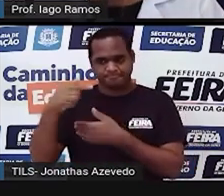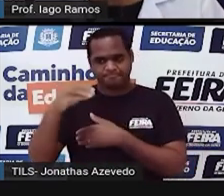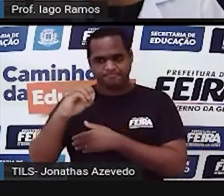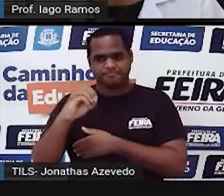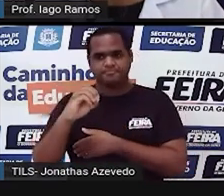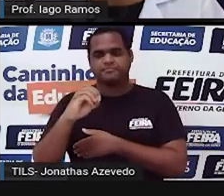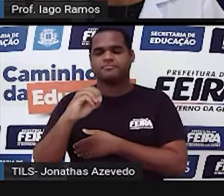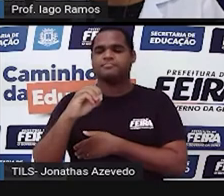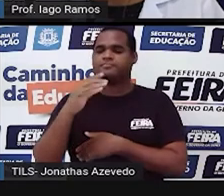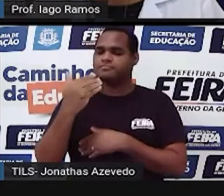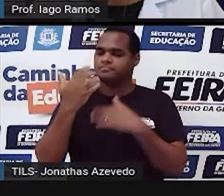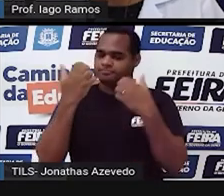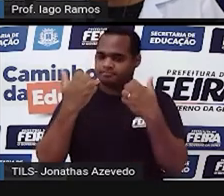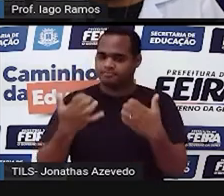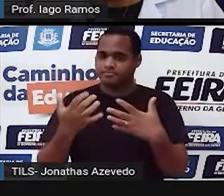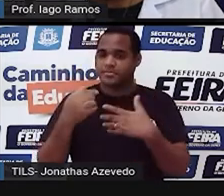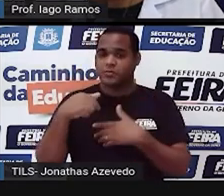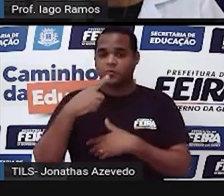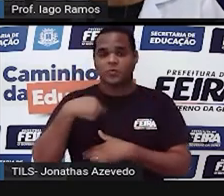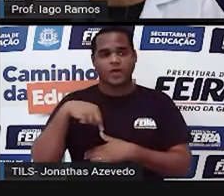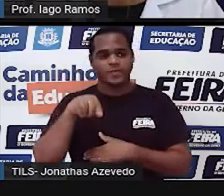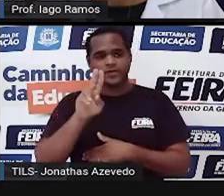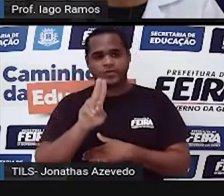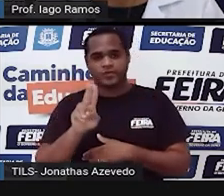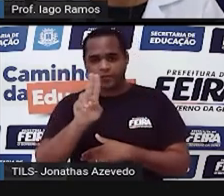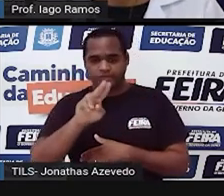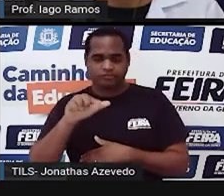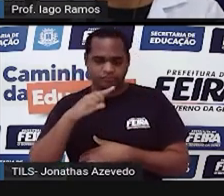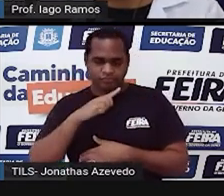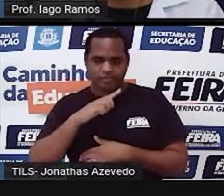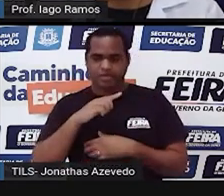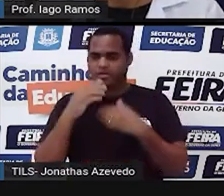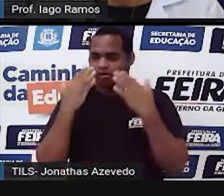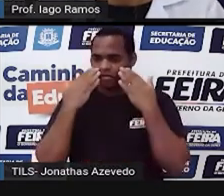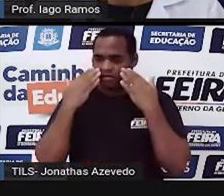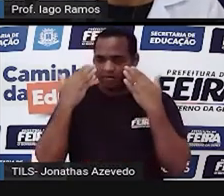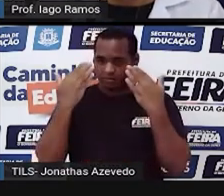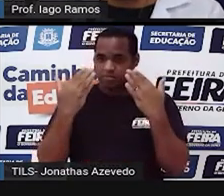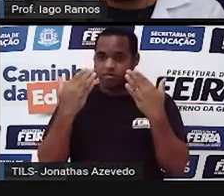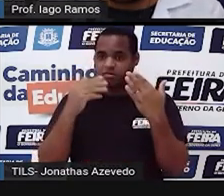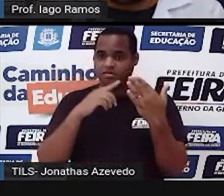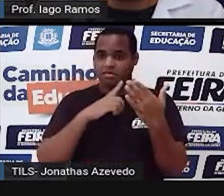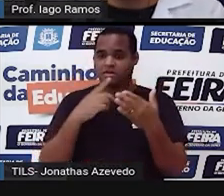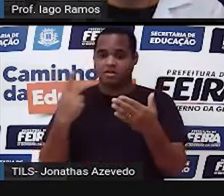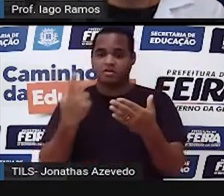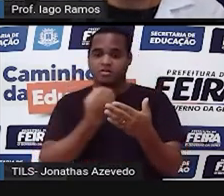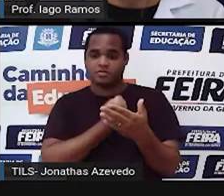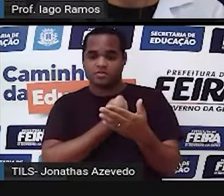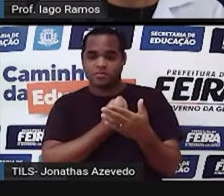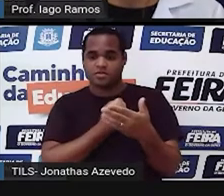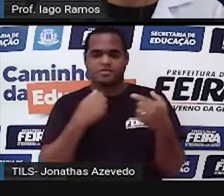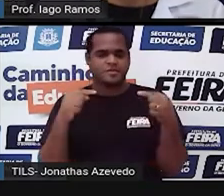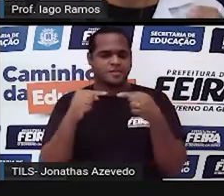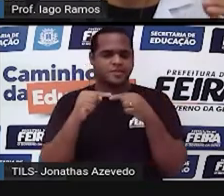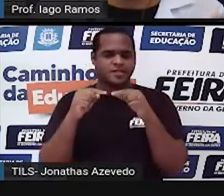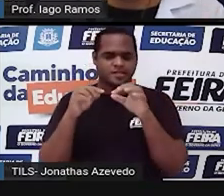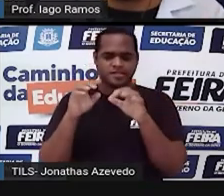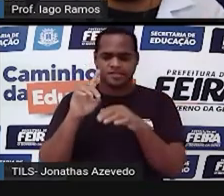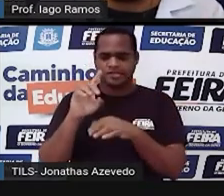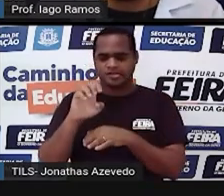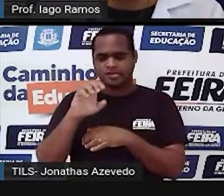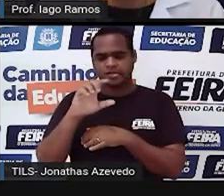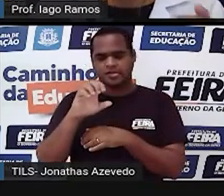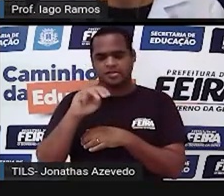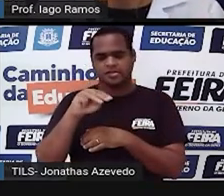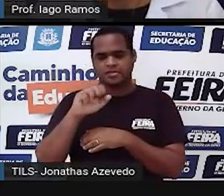é a forma que a gente usa para representar esse número na forma decimal,